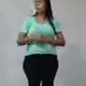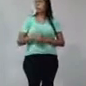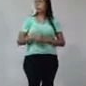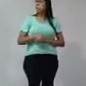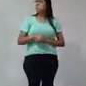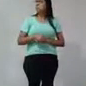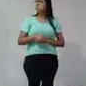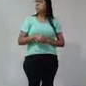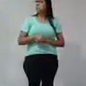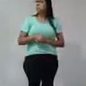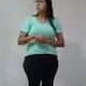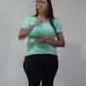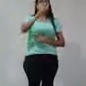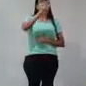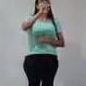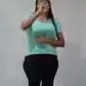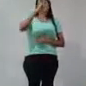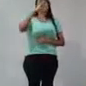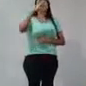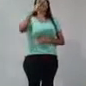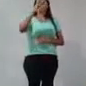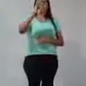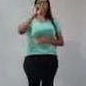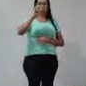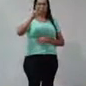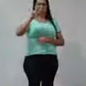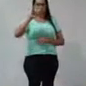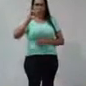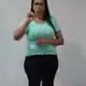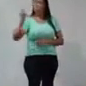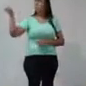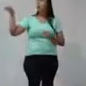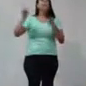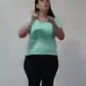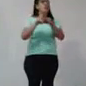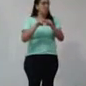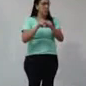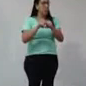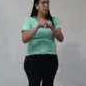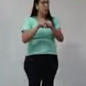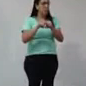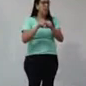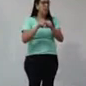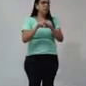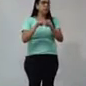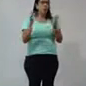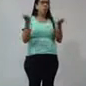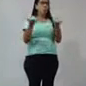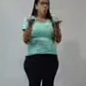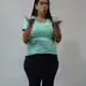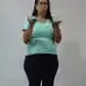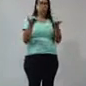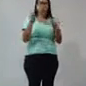O Vitório, que está agora... senior lecturer